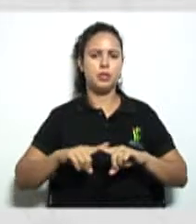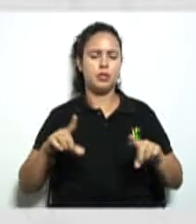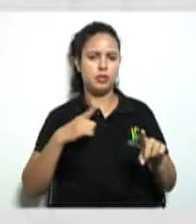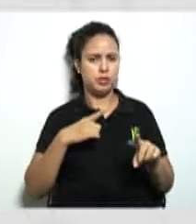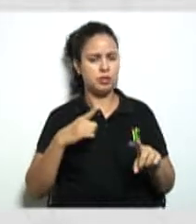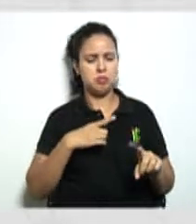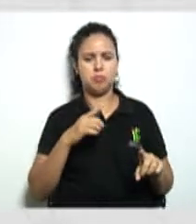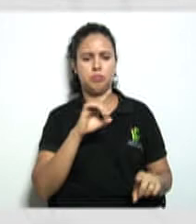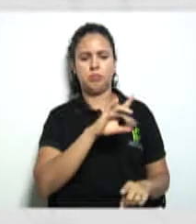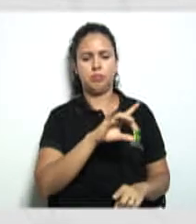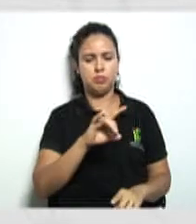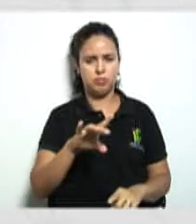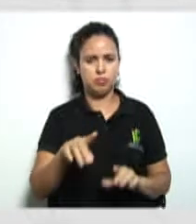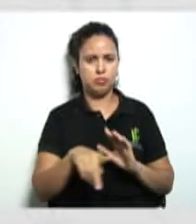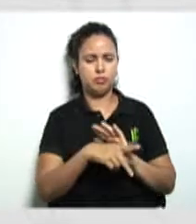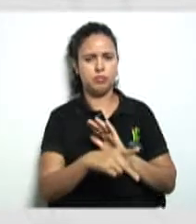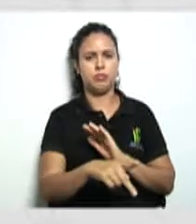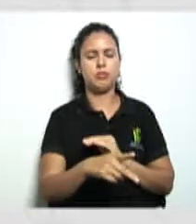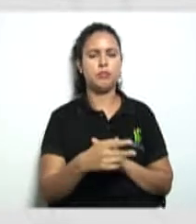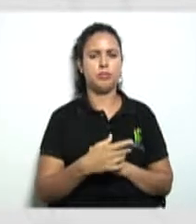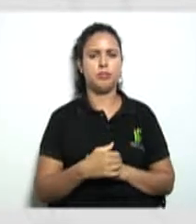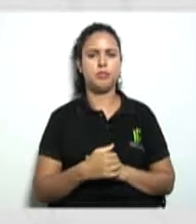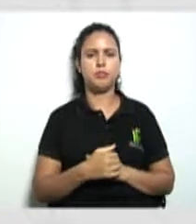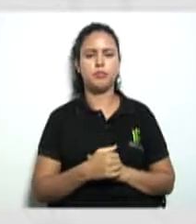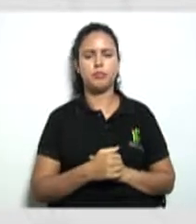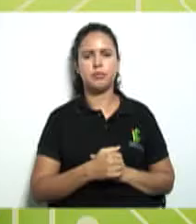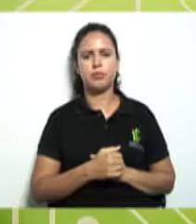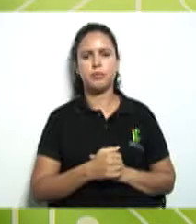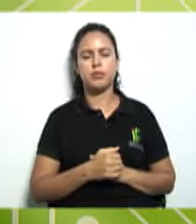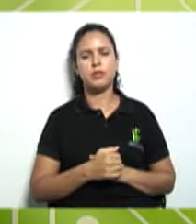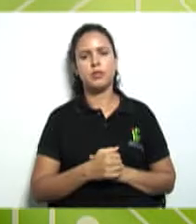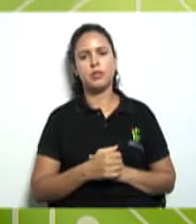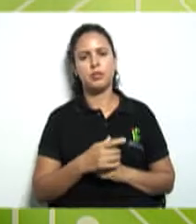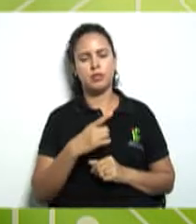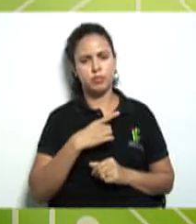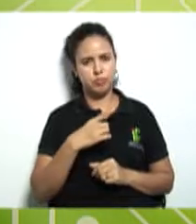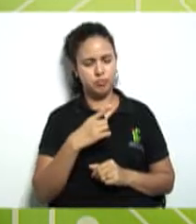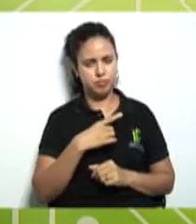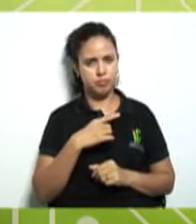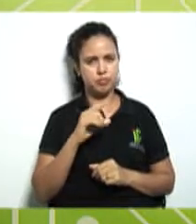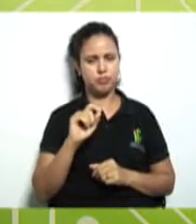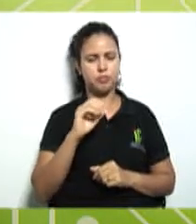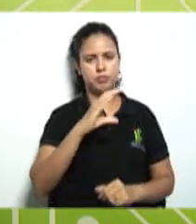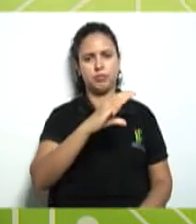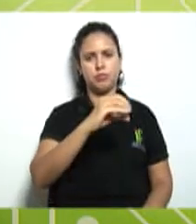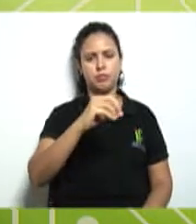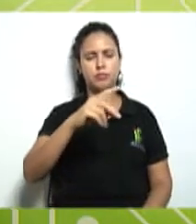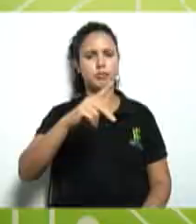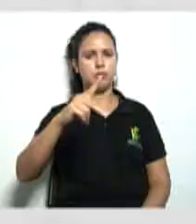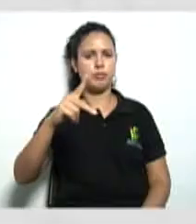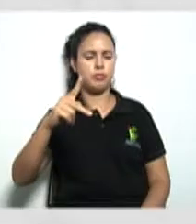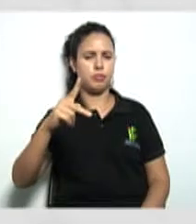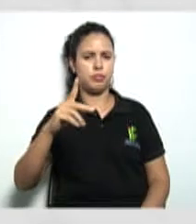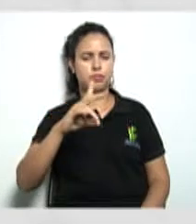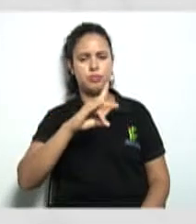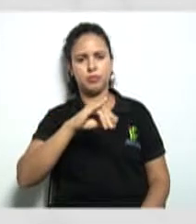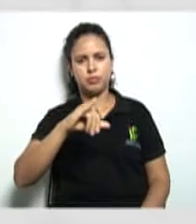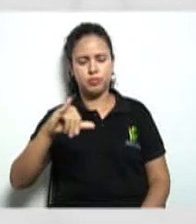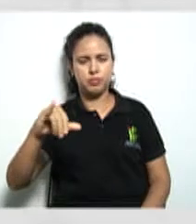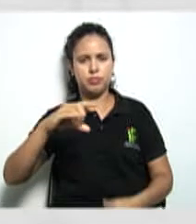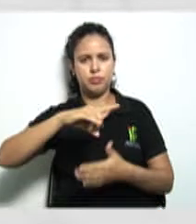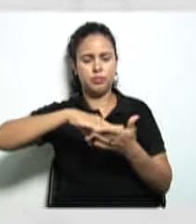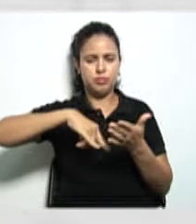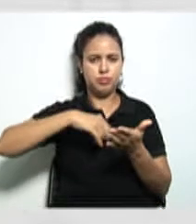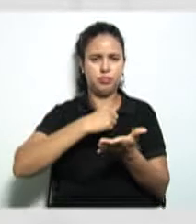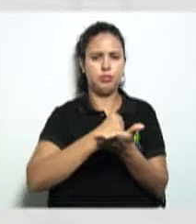particularidades então diante dessas particularidades que tem uma cooperativa logo ela vai ser registrada